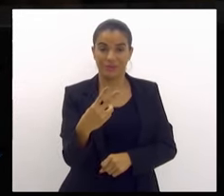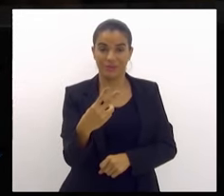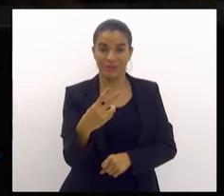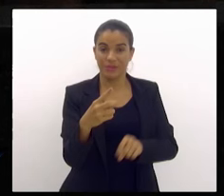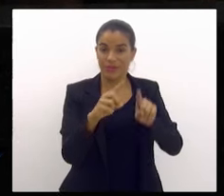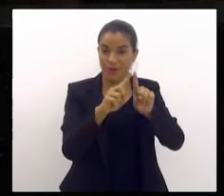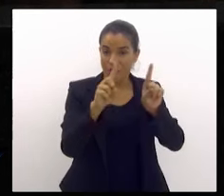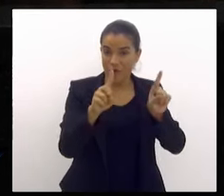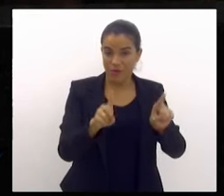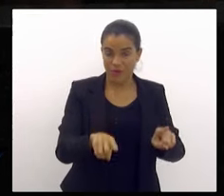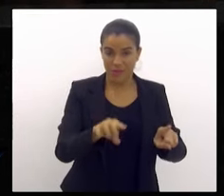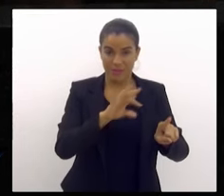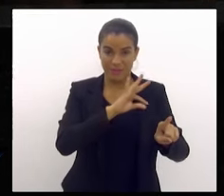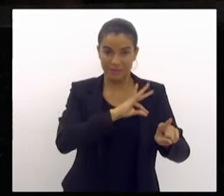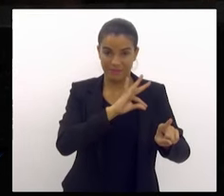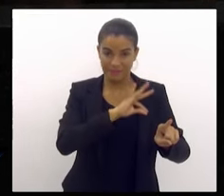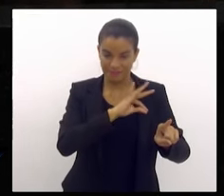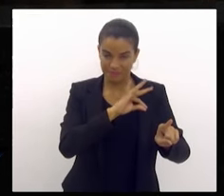militares.